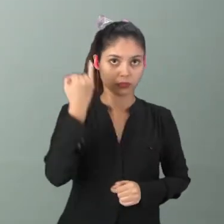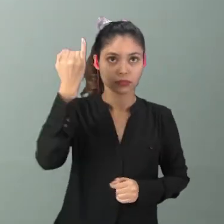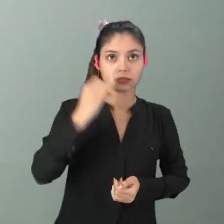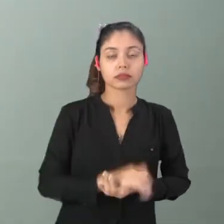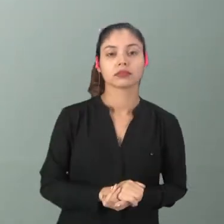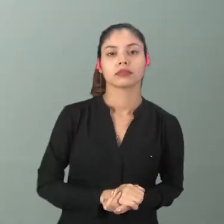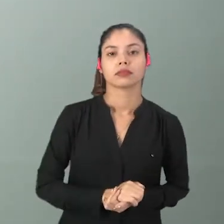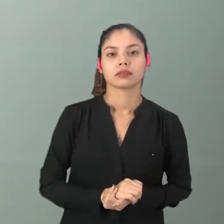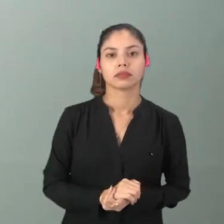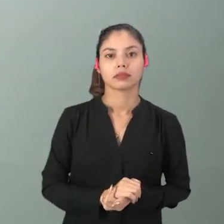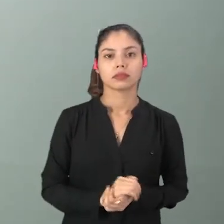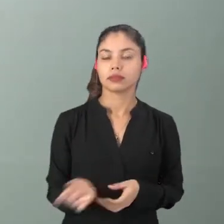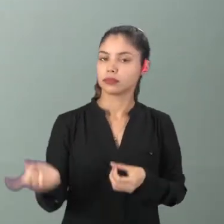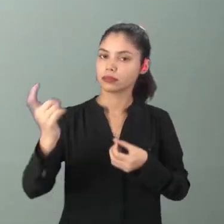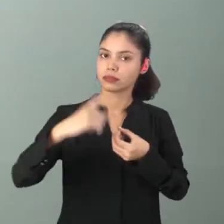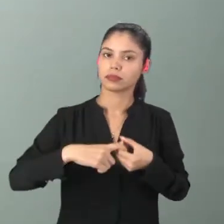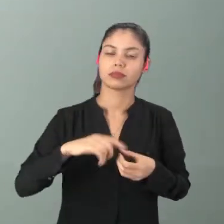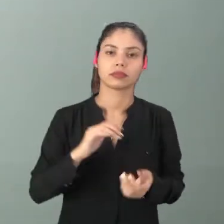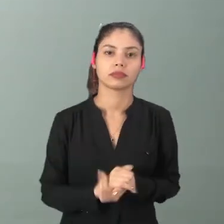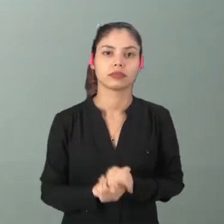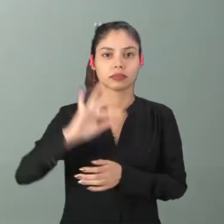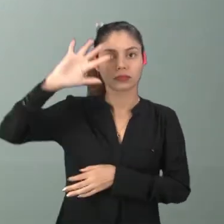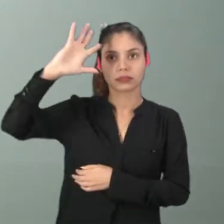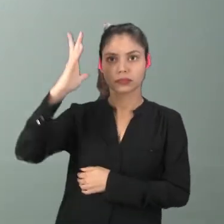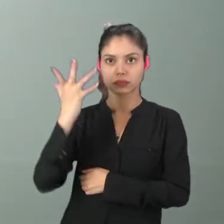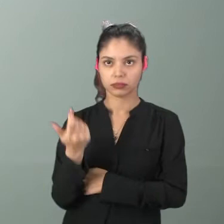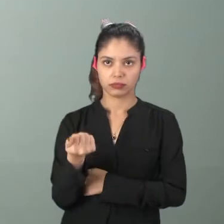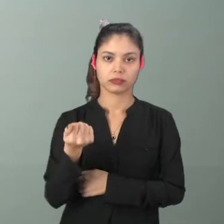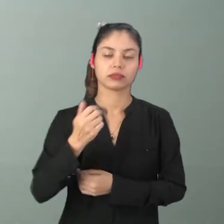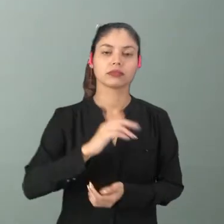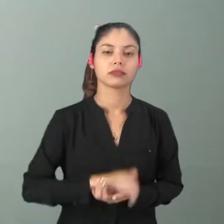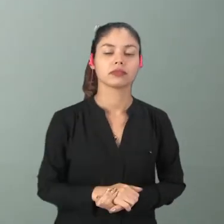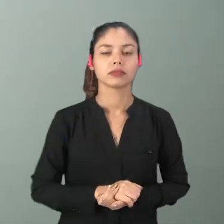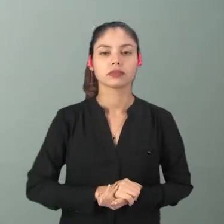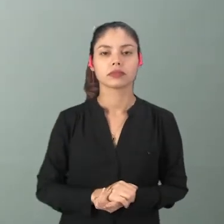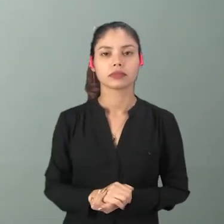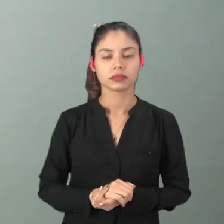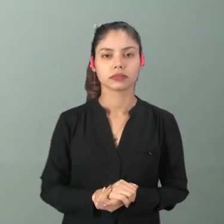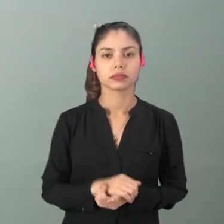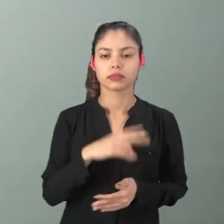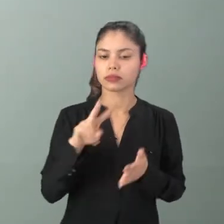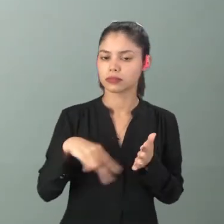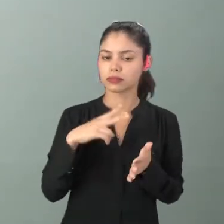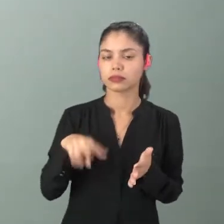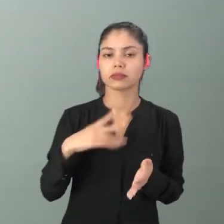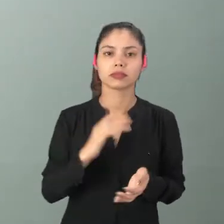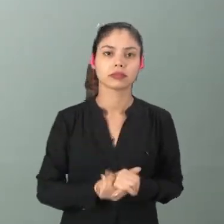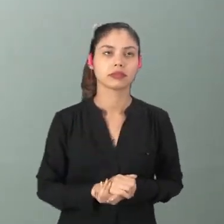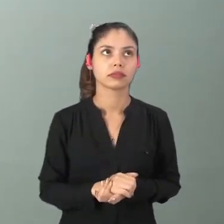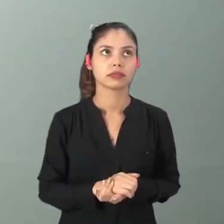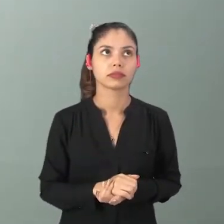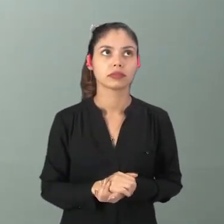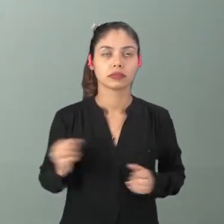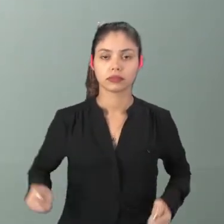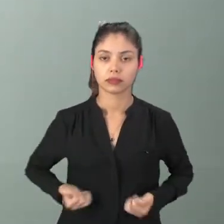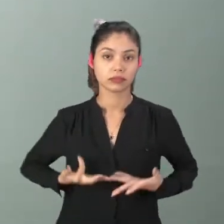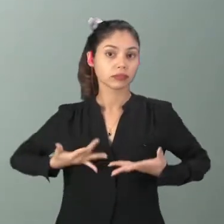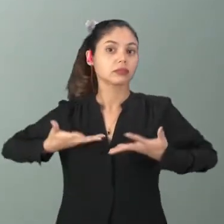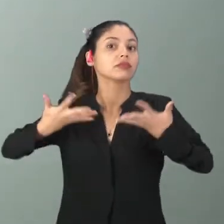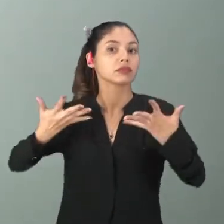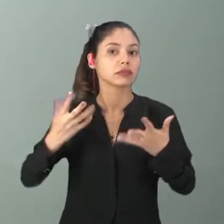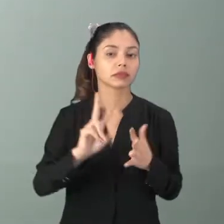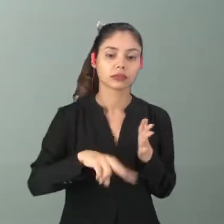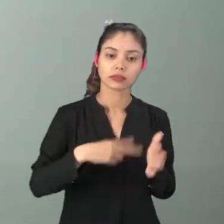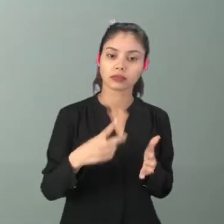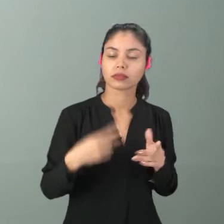herdada dos africanos, certo? E é uma dança que... Uma manifestação